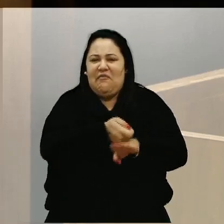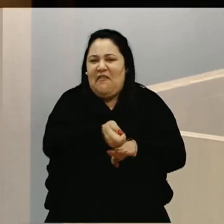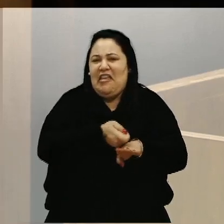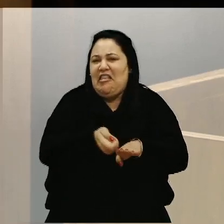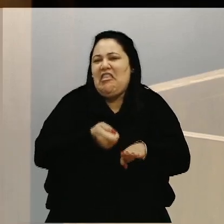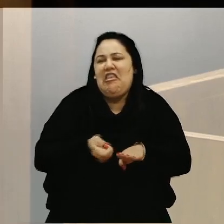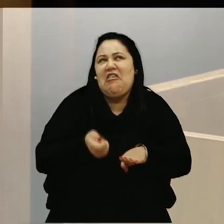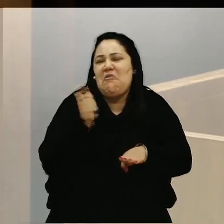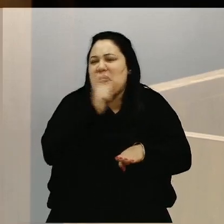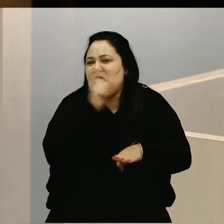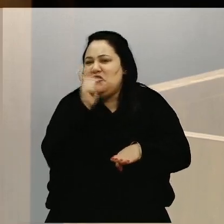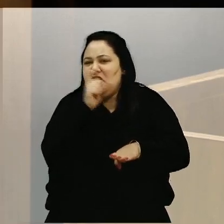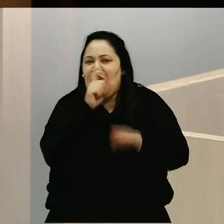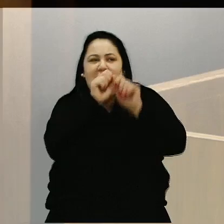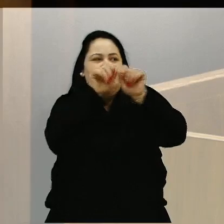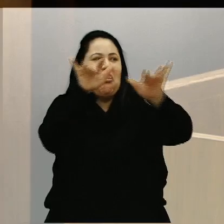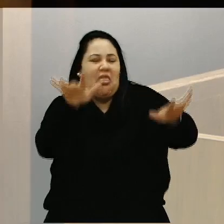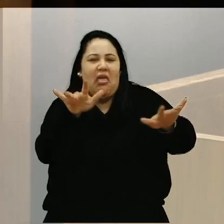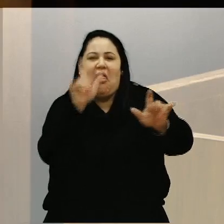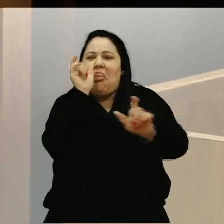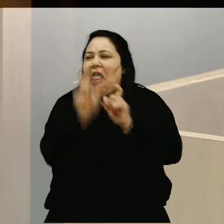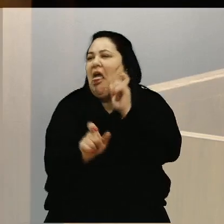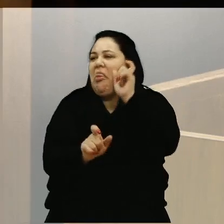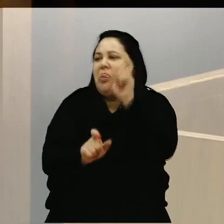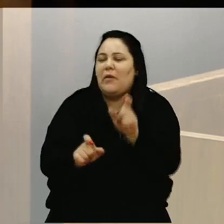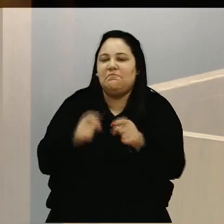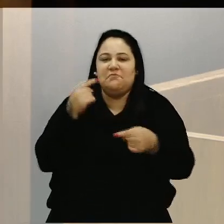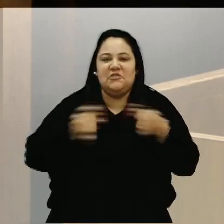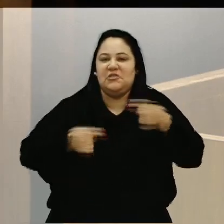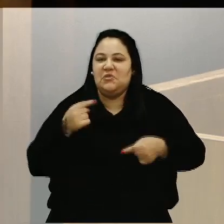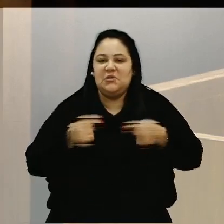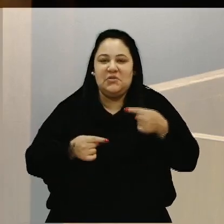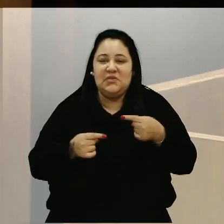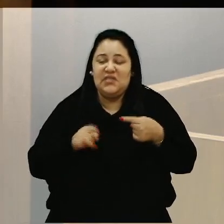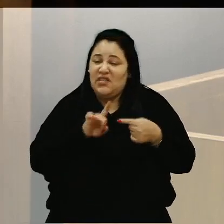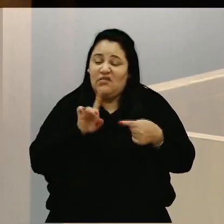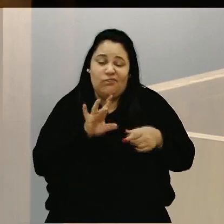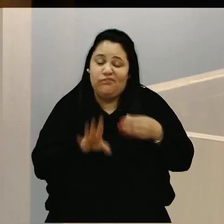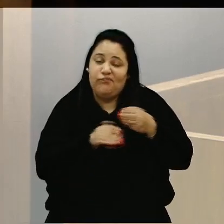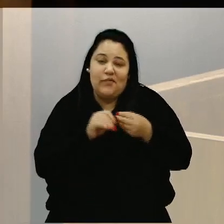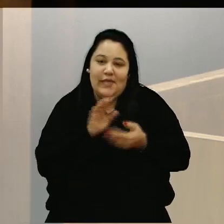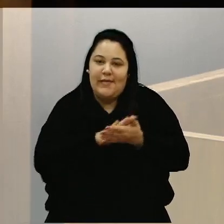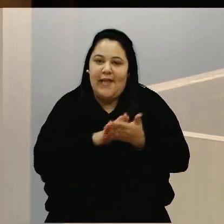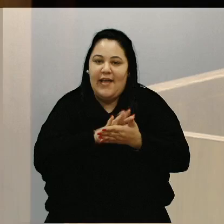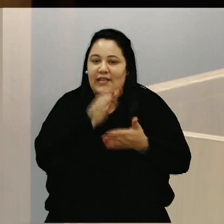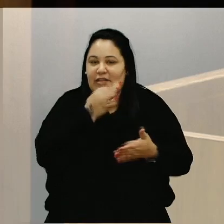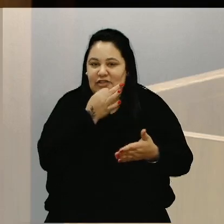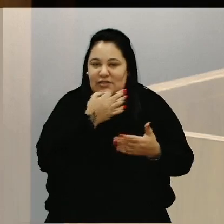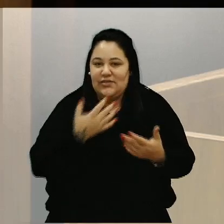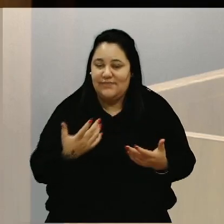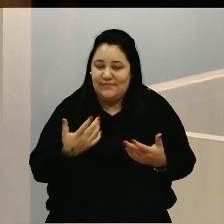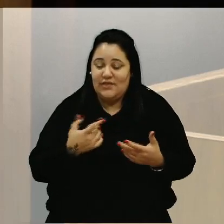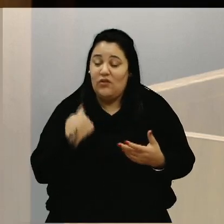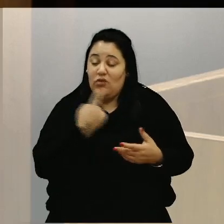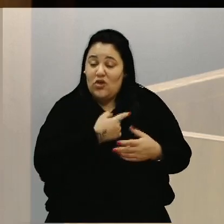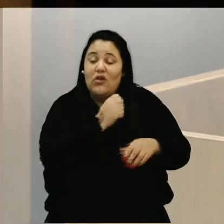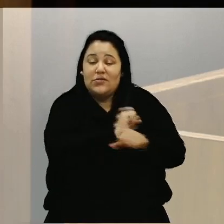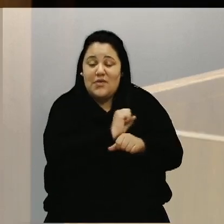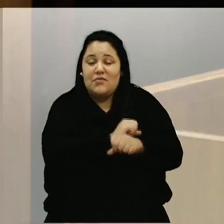ofensas, sem discussões que, de fato, não costuram, não agregam para a cidade. Essa é a nossa perspectiva.